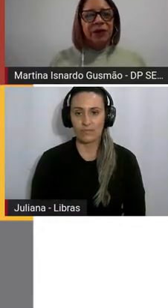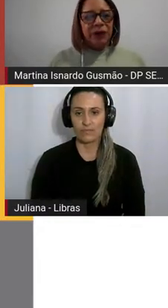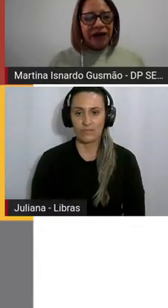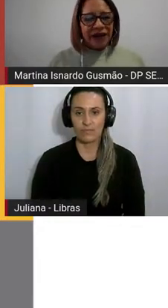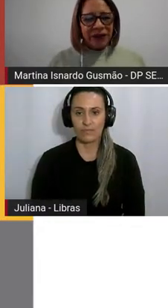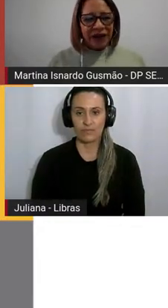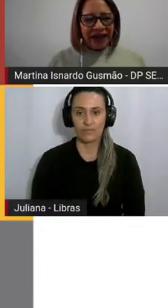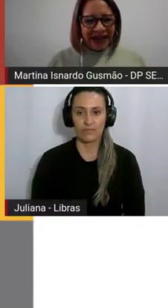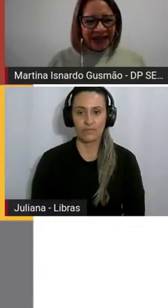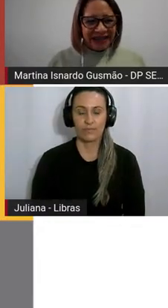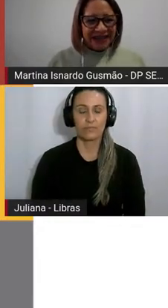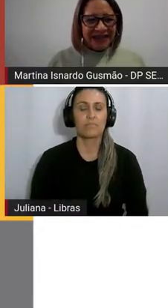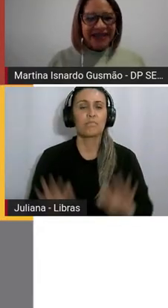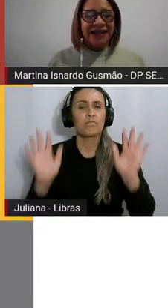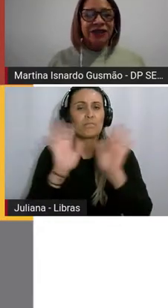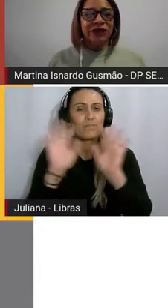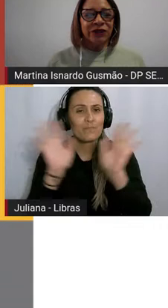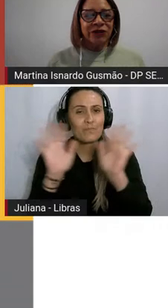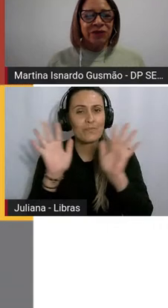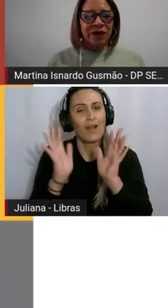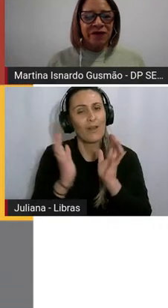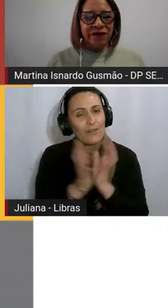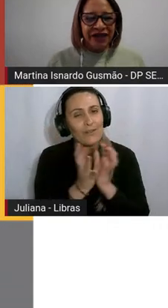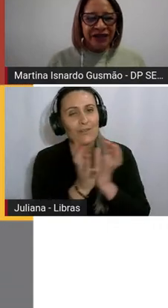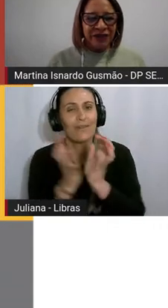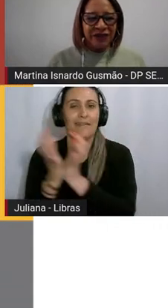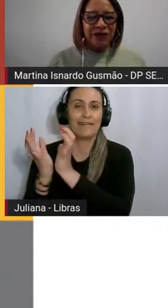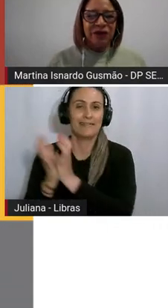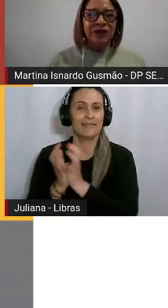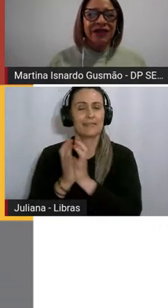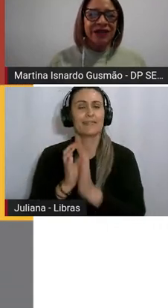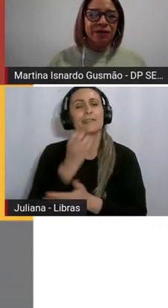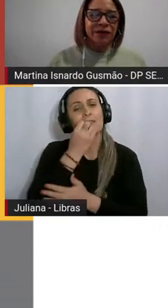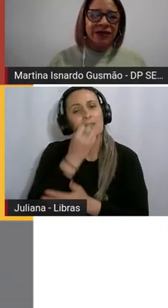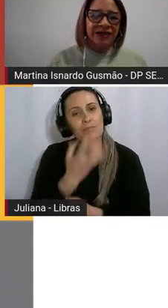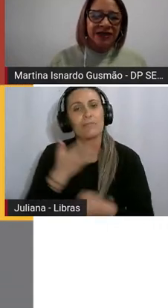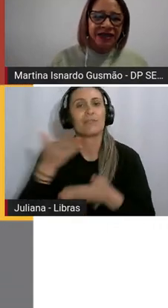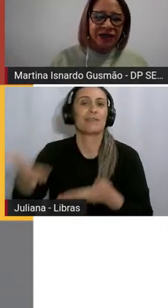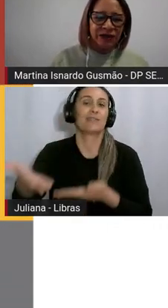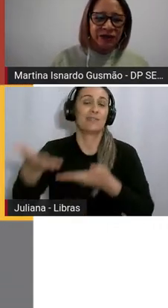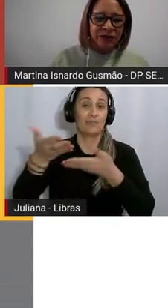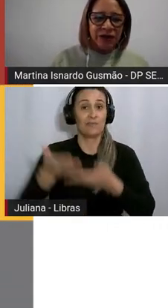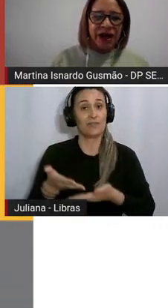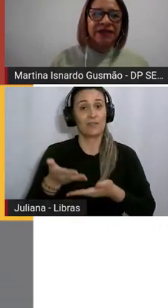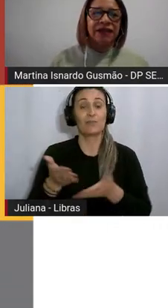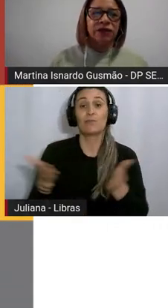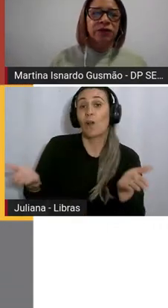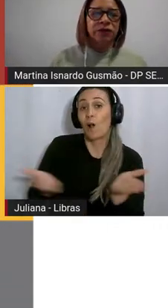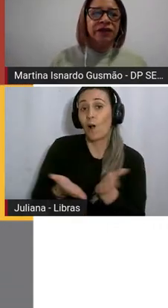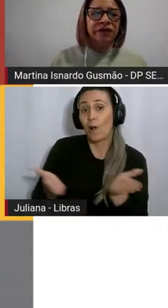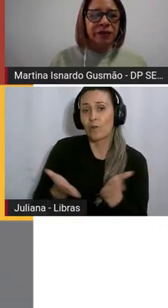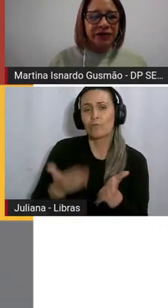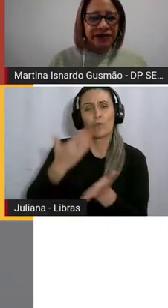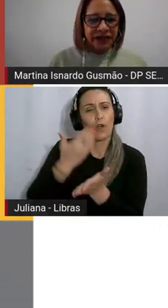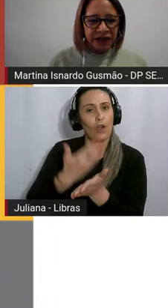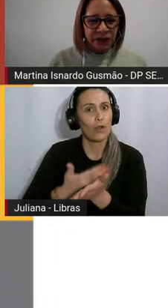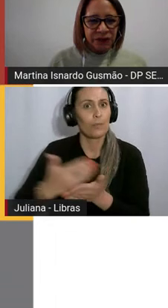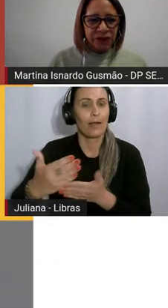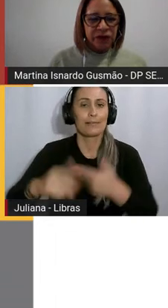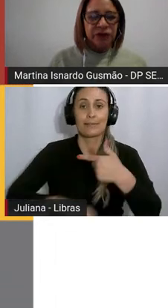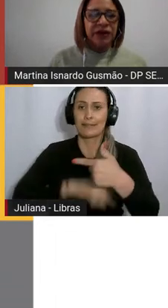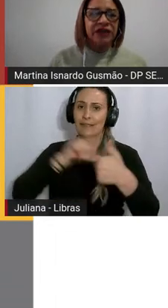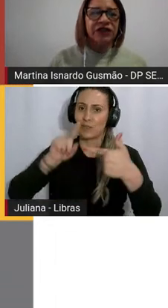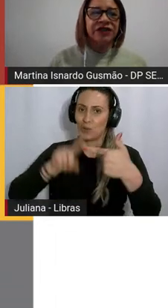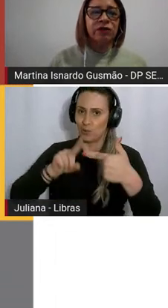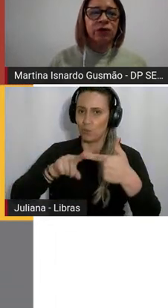Olá, colegas, sejam todos bem-vindos. Hoje estamos iniciando a segunda formação